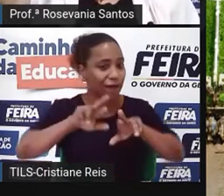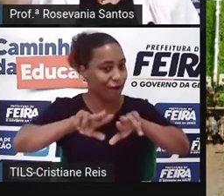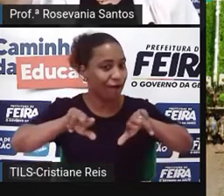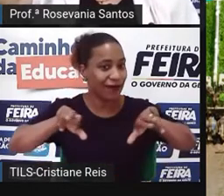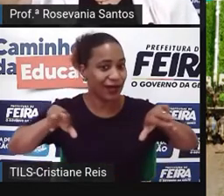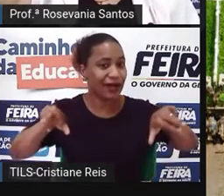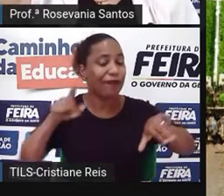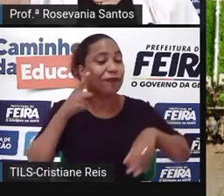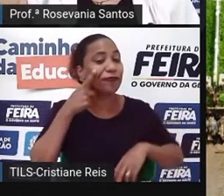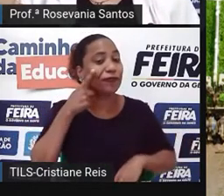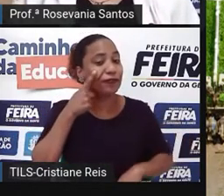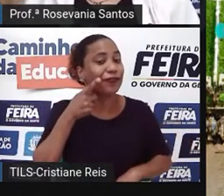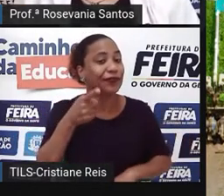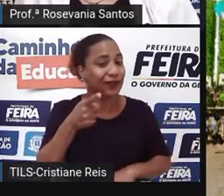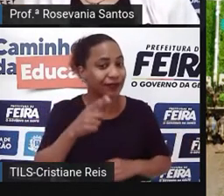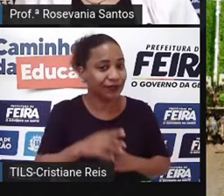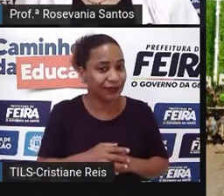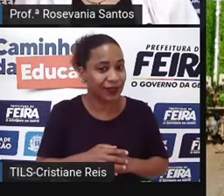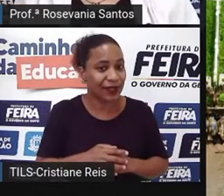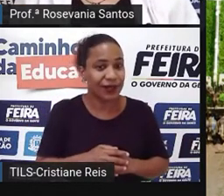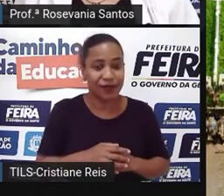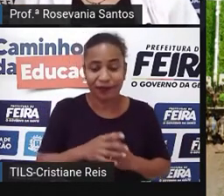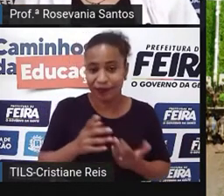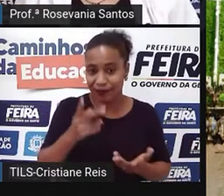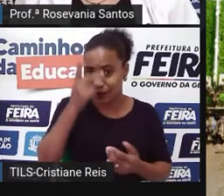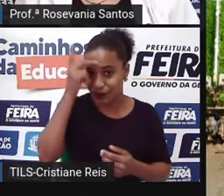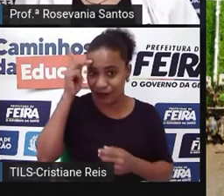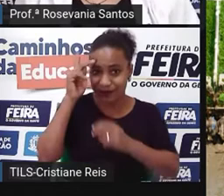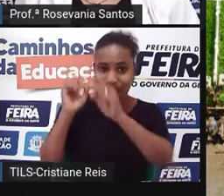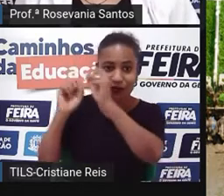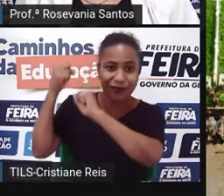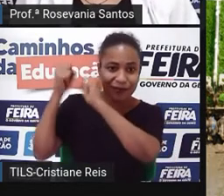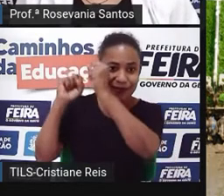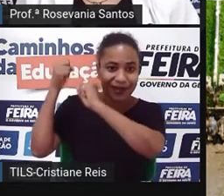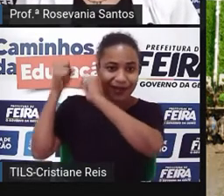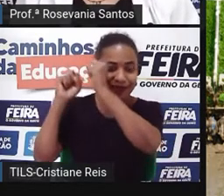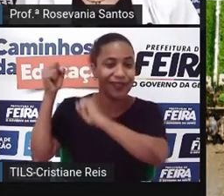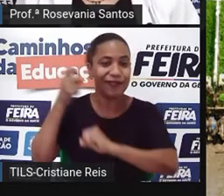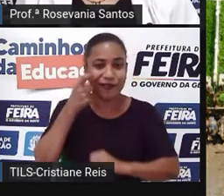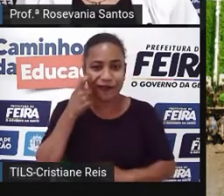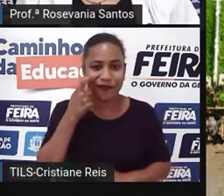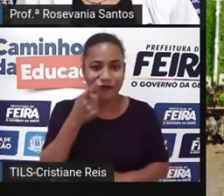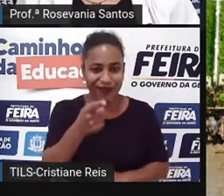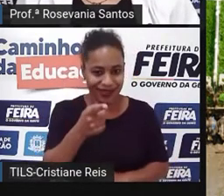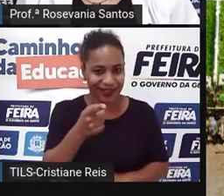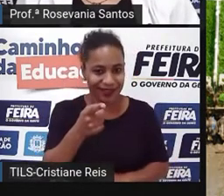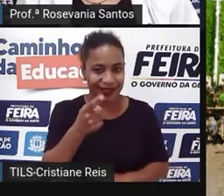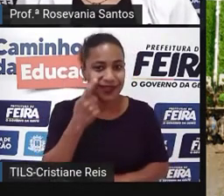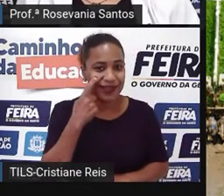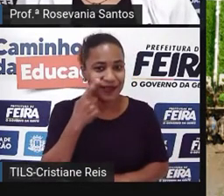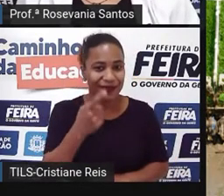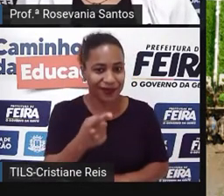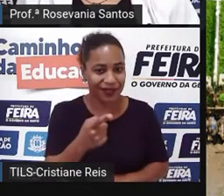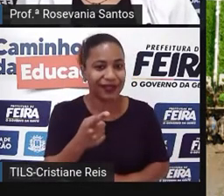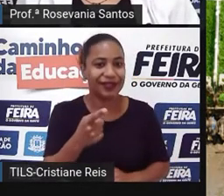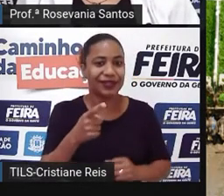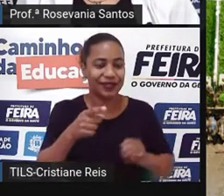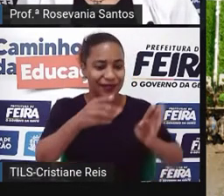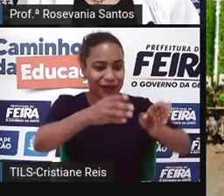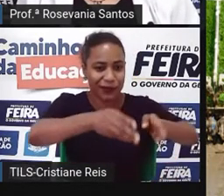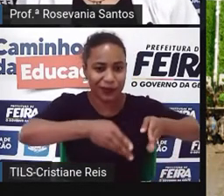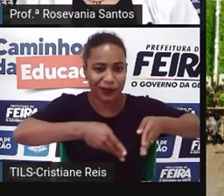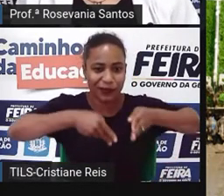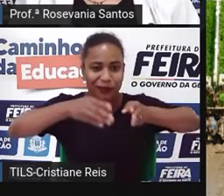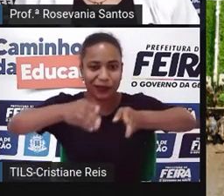Olha a diferença do plantio. Quem faz já é a máquina. Aqui já vem as mudinhas de arroz. Olha a diferença. Já faz o caminhozinho.